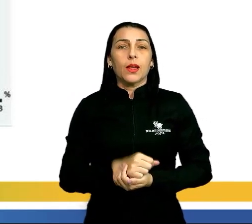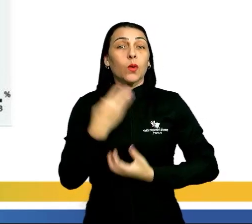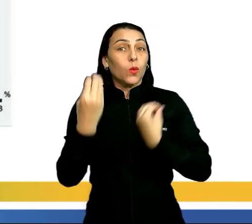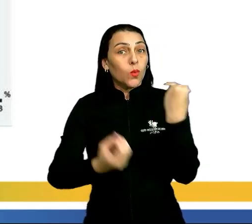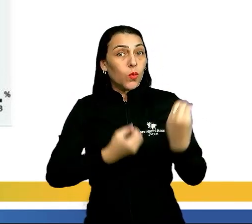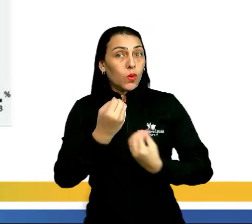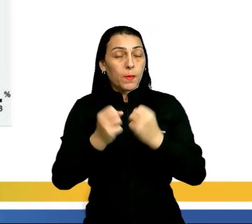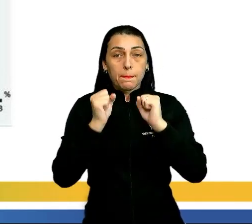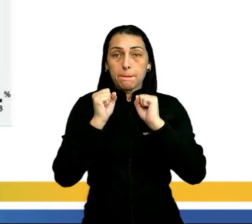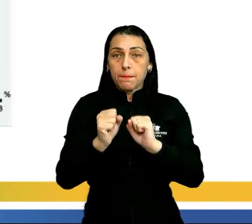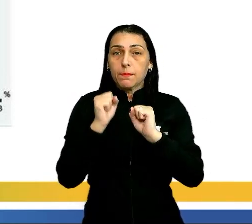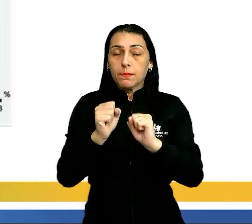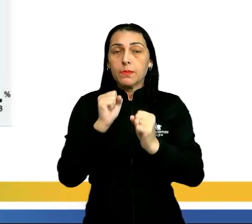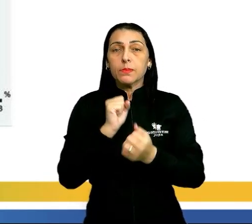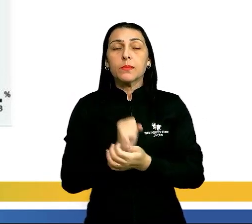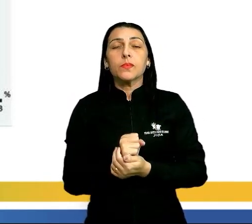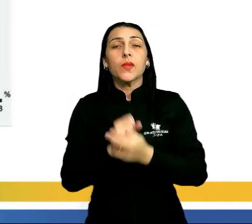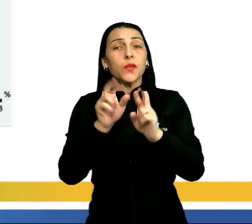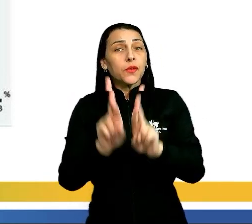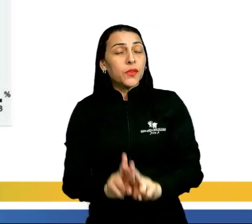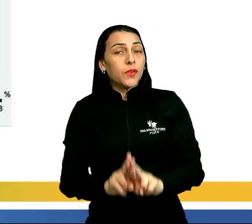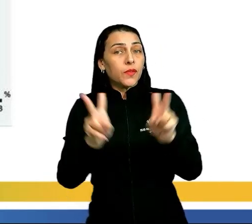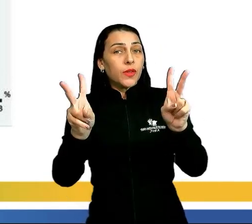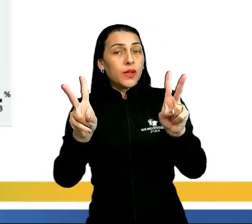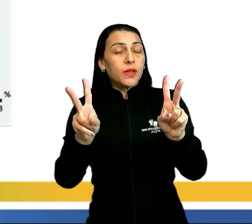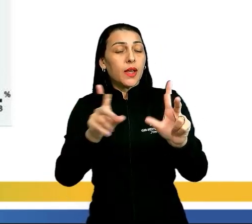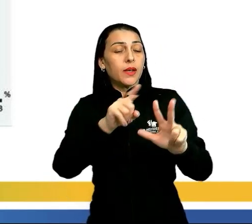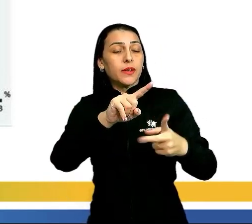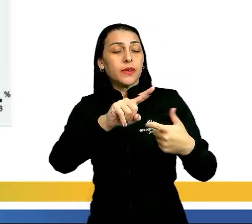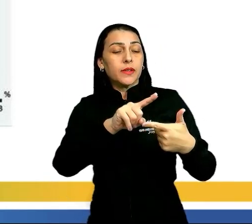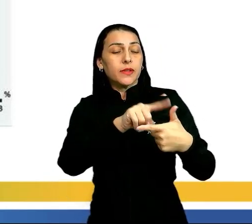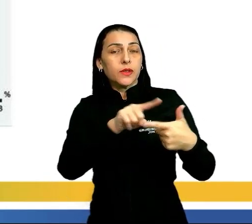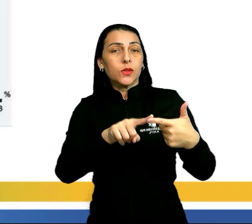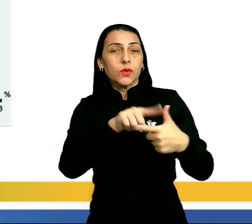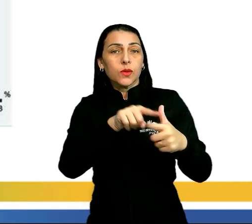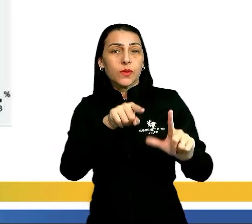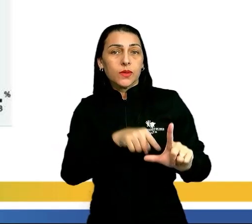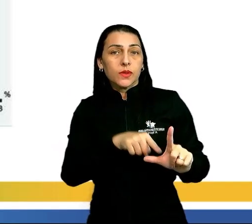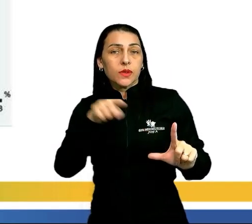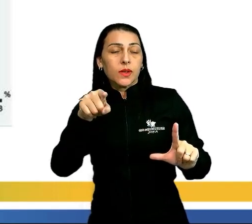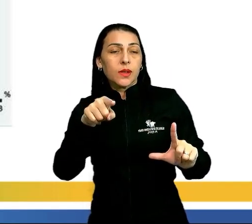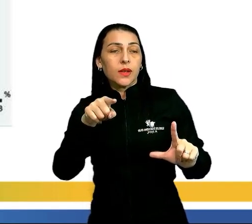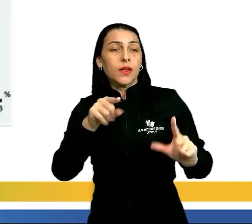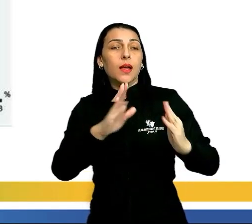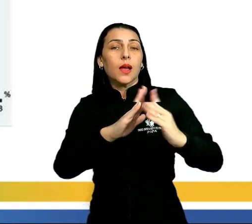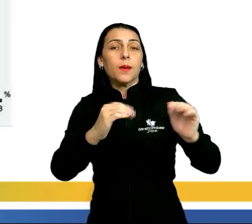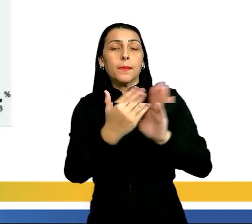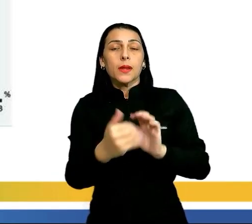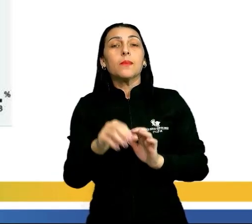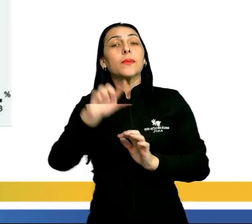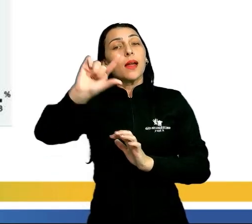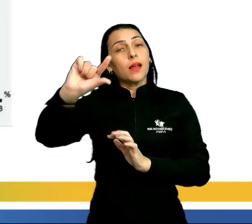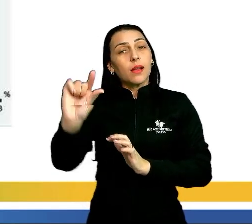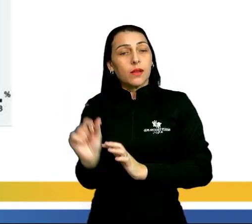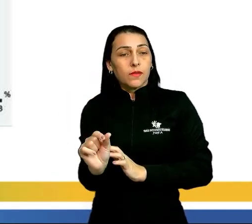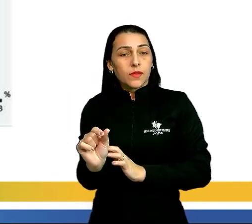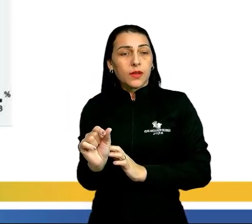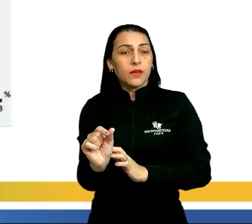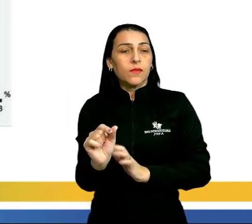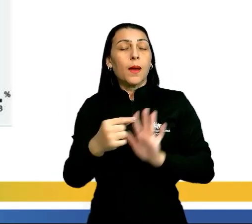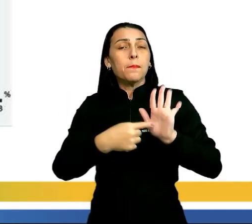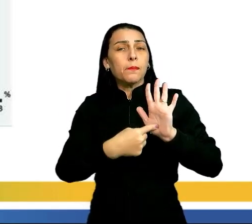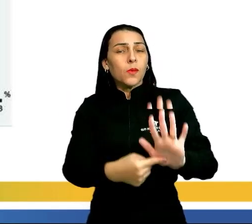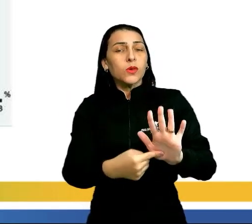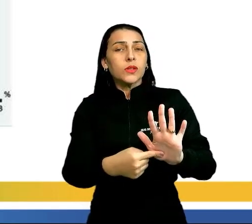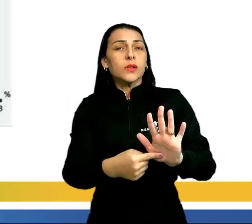Como que a gente pode aqui diferenciar esses dois gráficos? A pirâmide etária da África vai